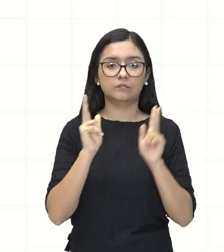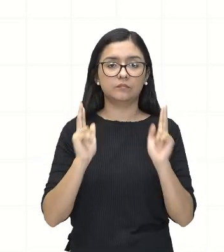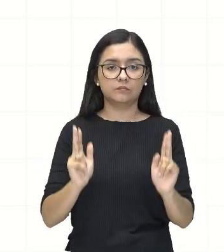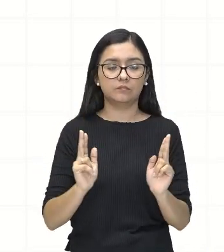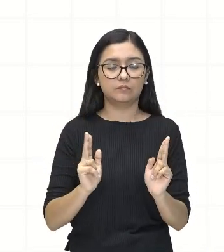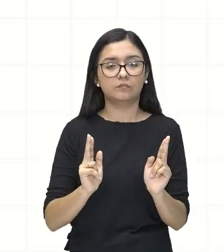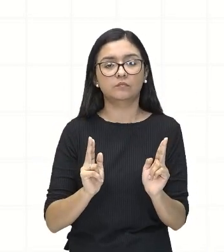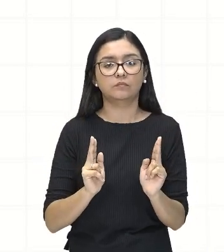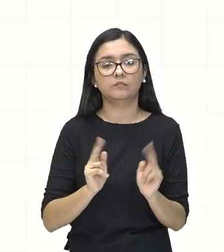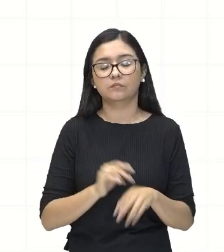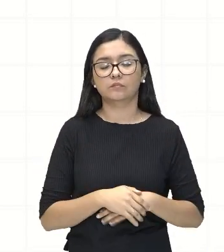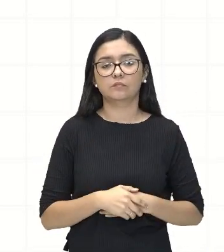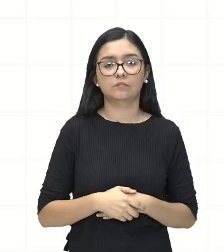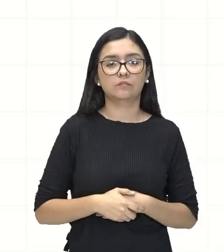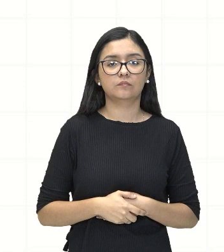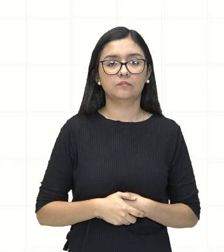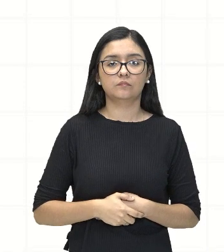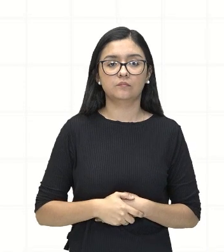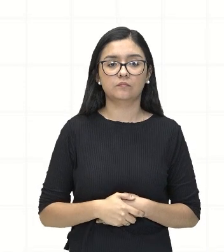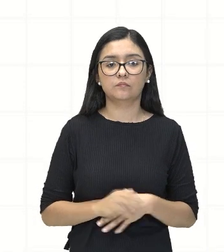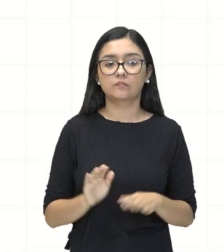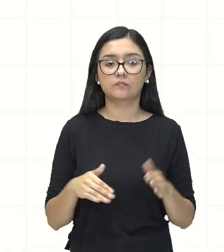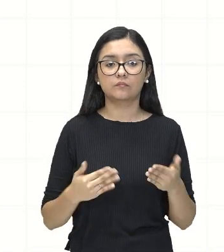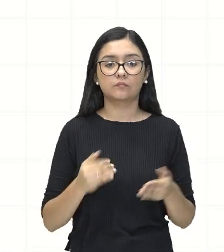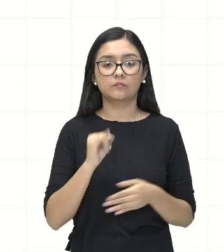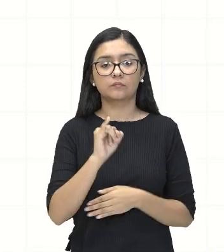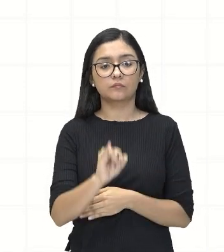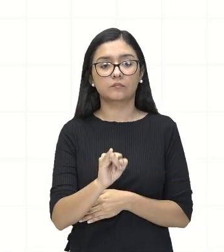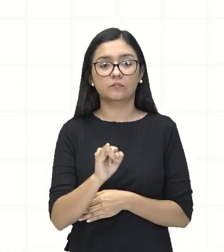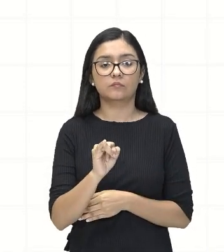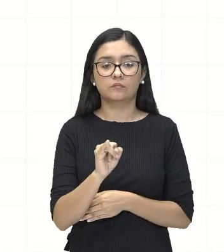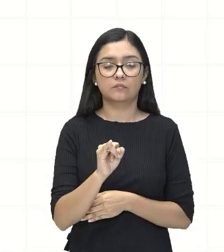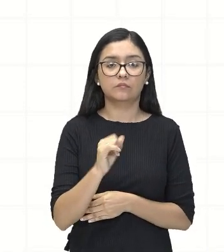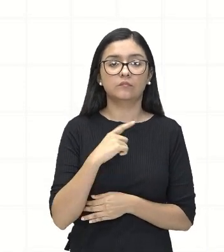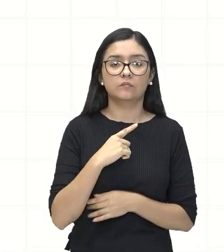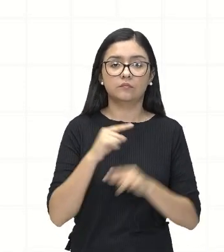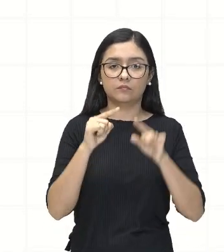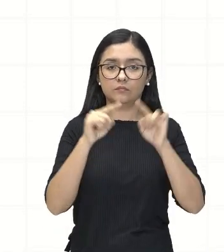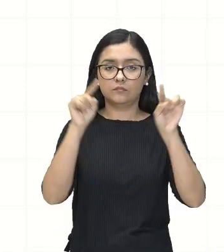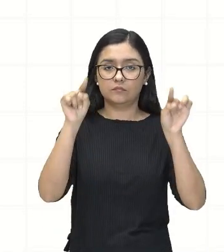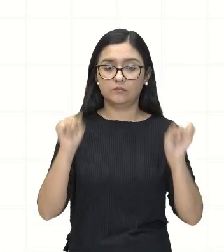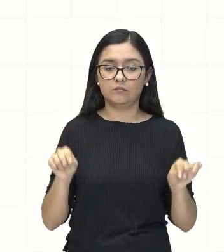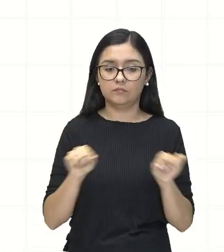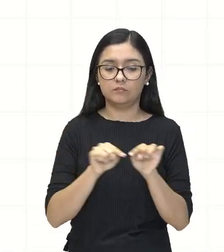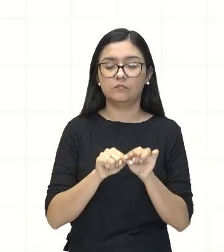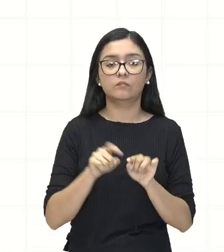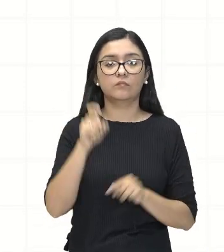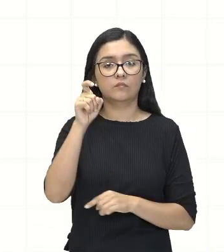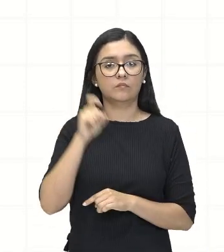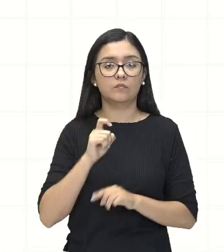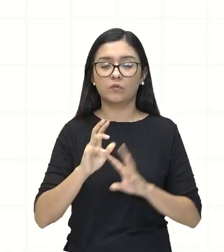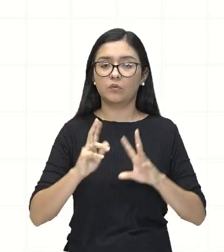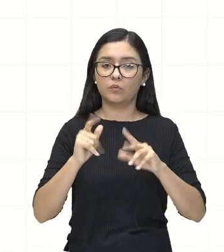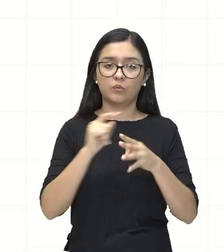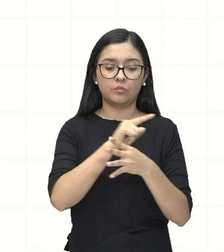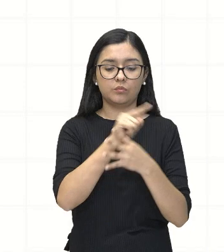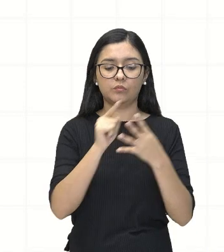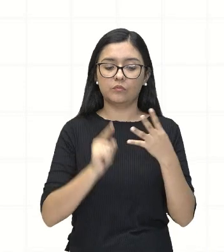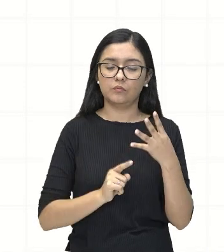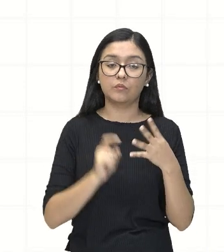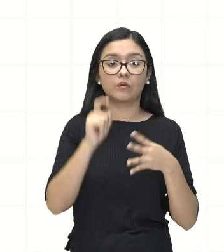Então, se eu falo que o lado do quadrado é X, né, todos os lados são X,